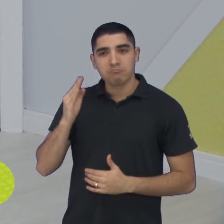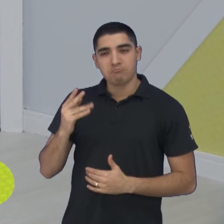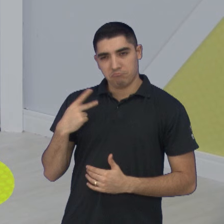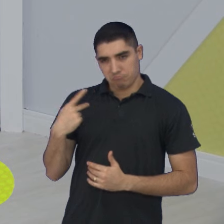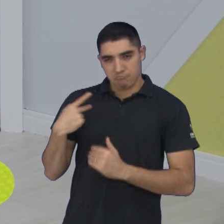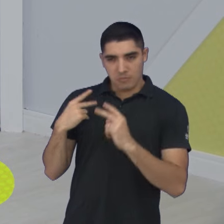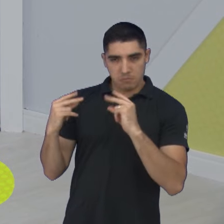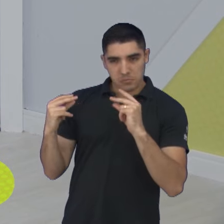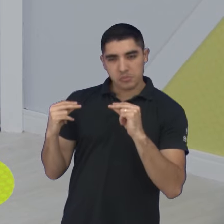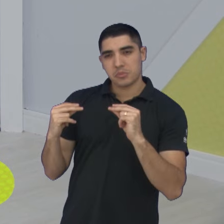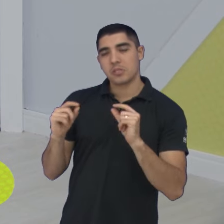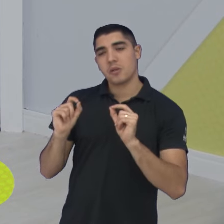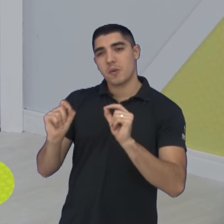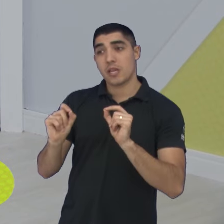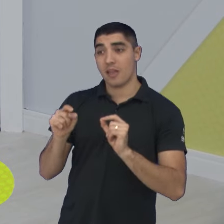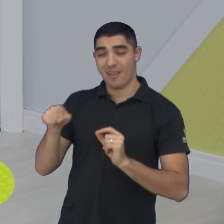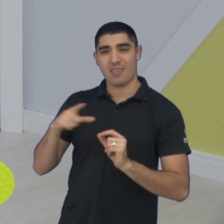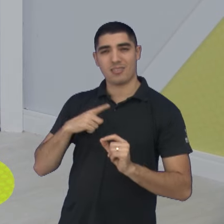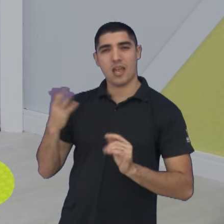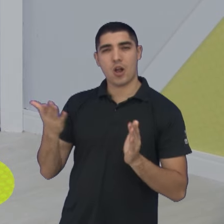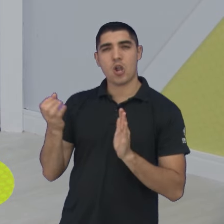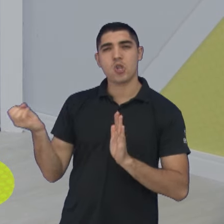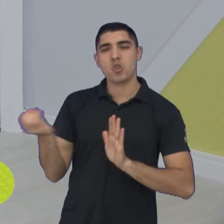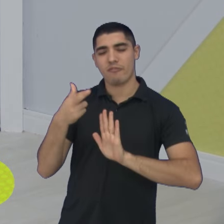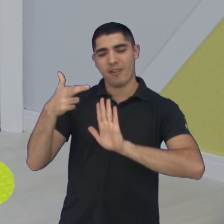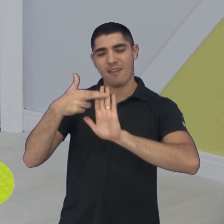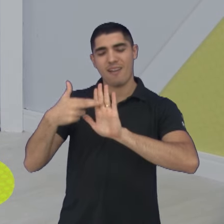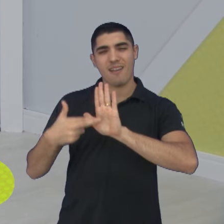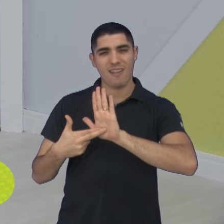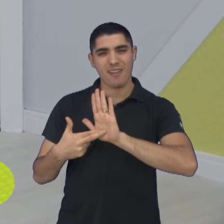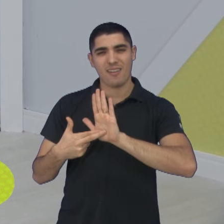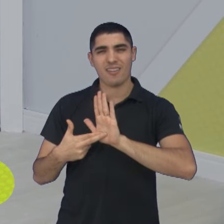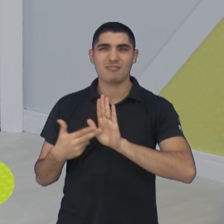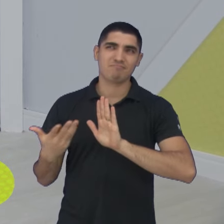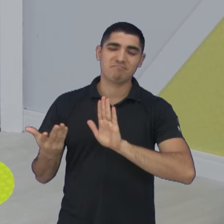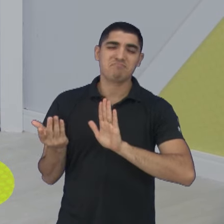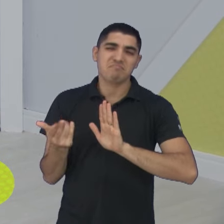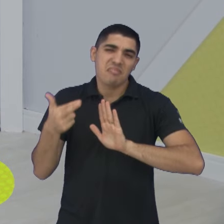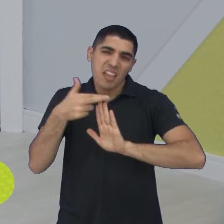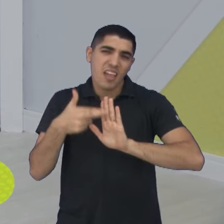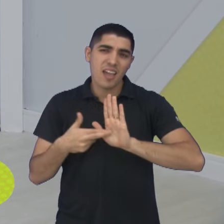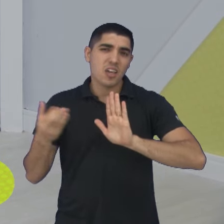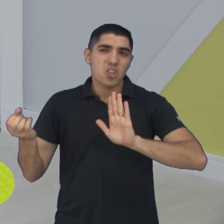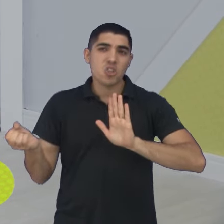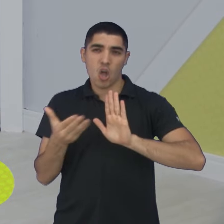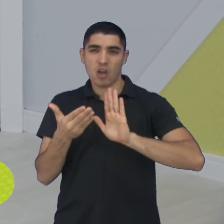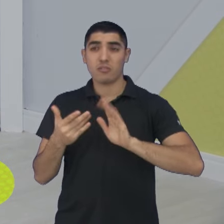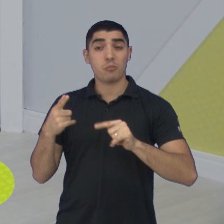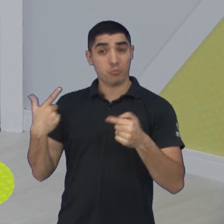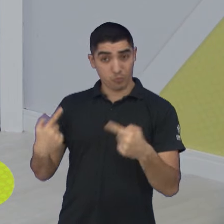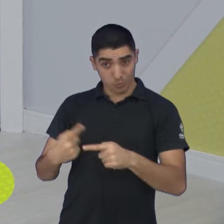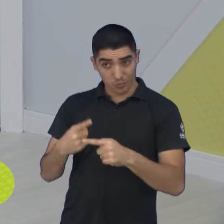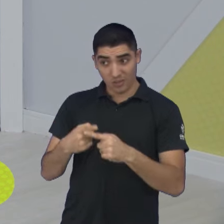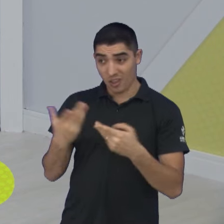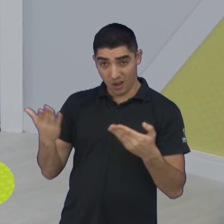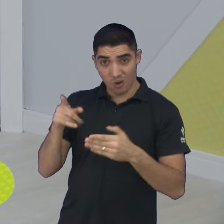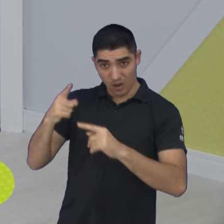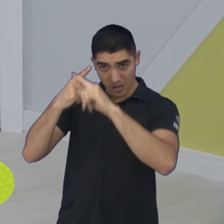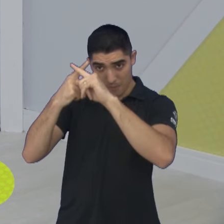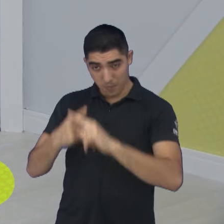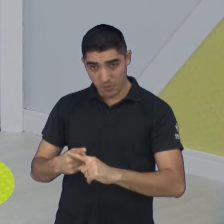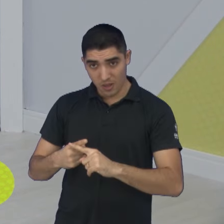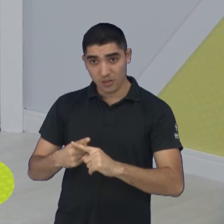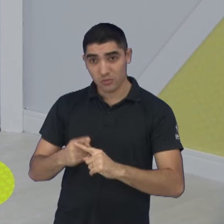essa nova regra aí, não é regra, né? Pode chamar de regra, que agora tem rebaixamento dentro da